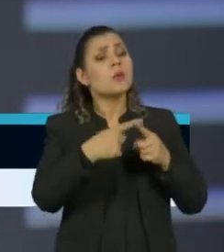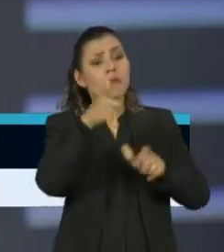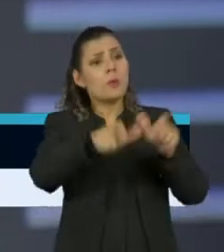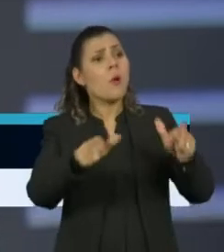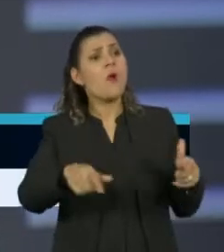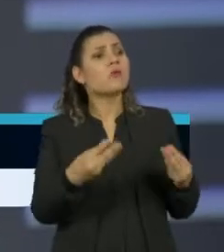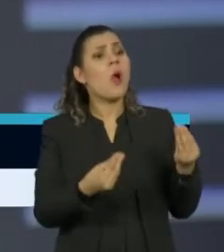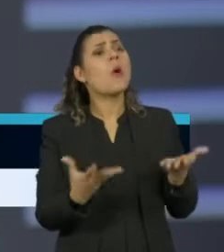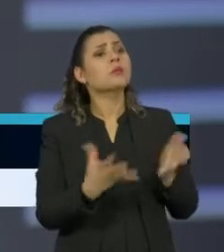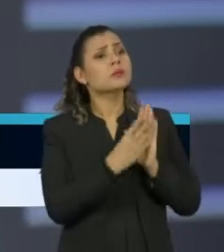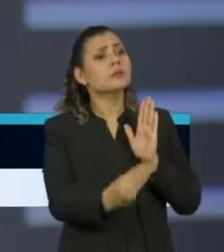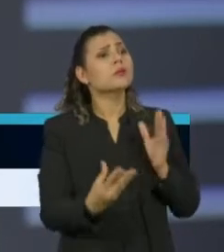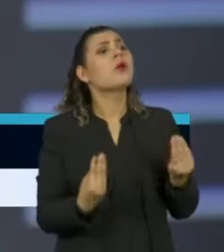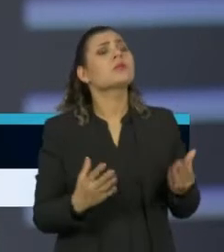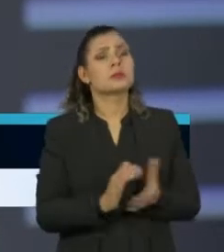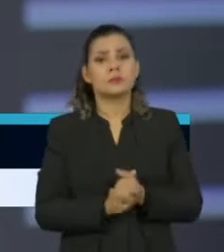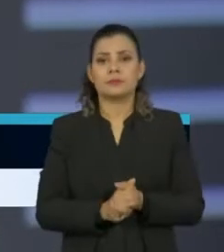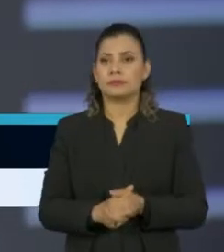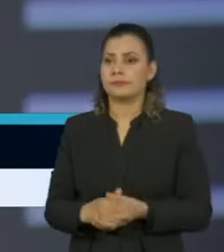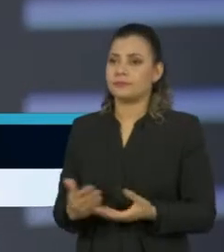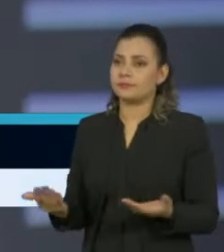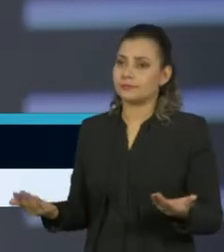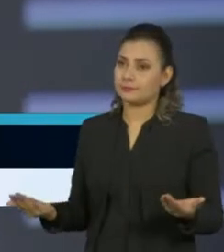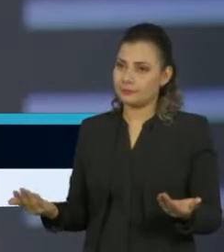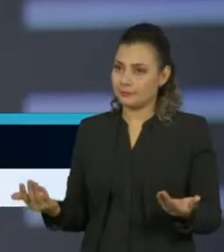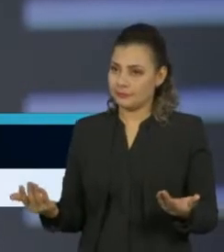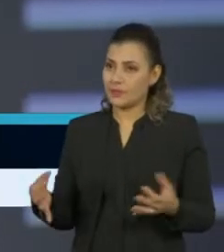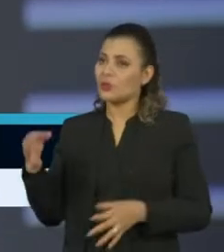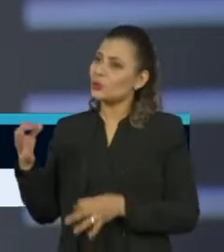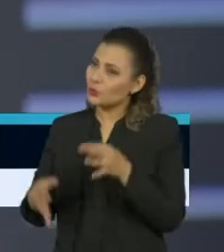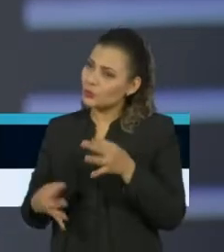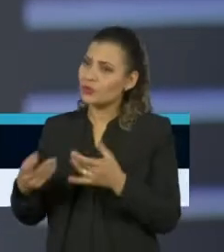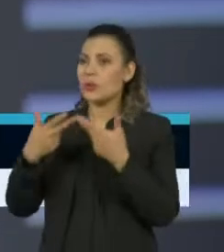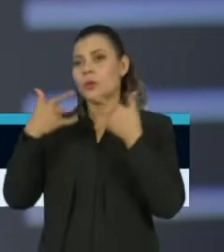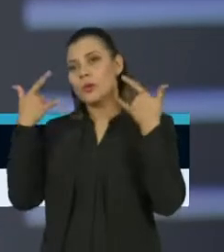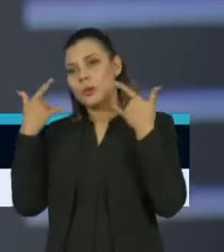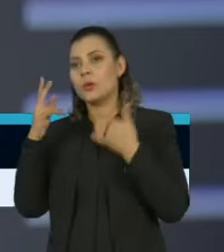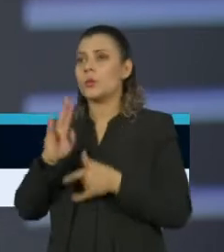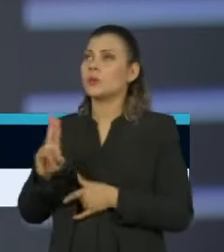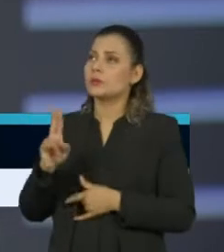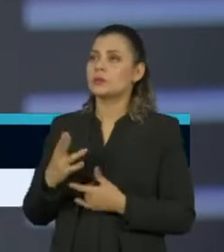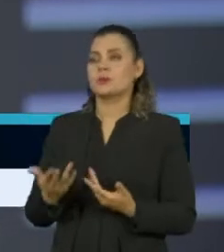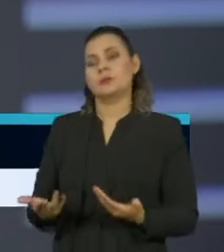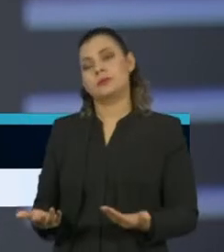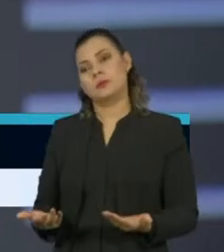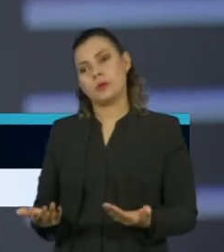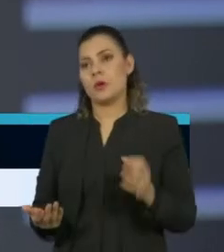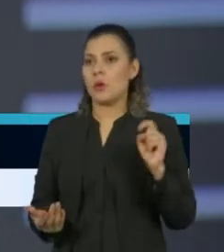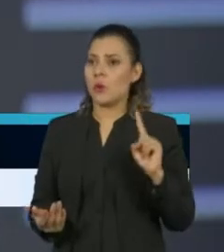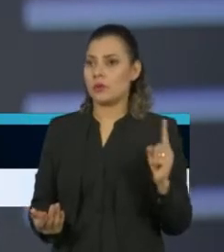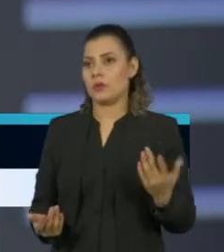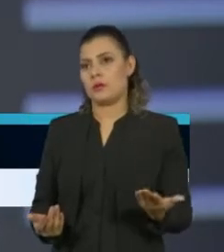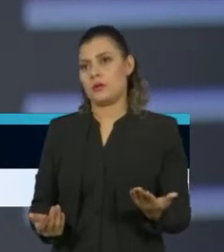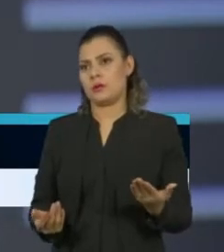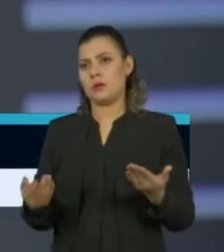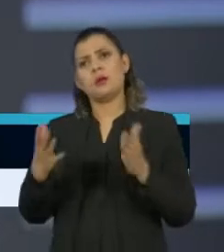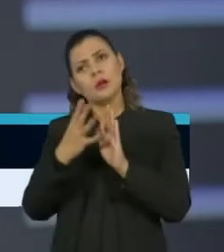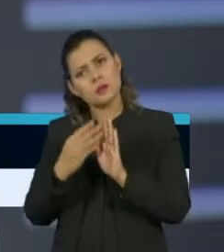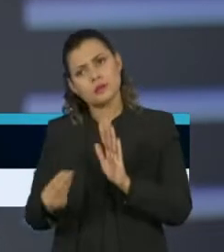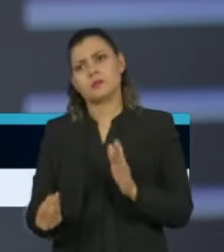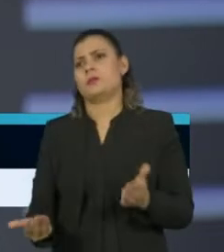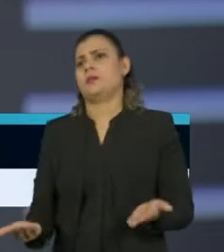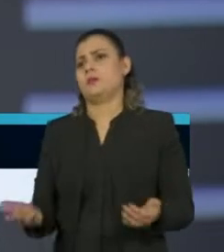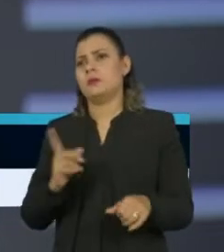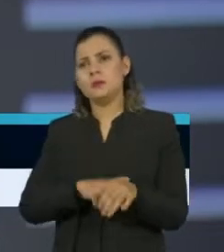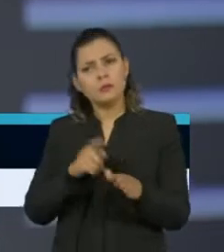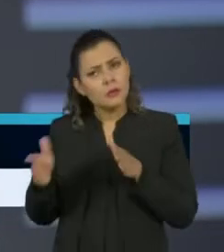né? Discutir na justiça o uso de máscara. Nós devemos dar o exemplo, eu acho que nesse